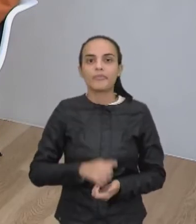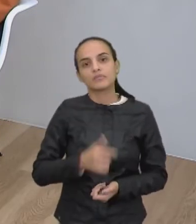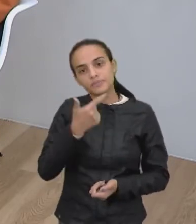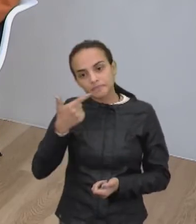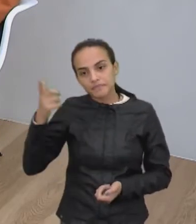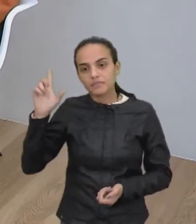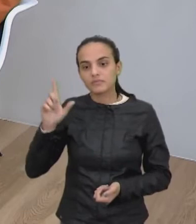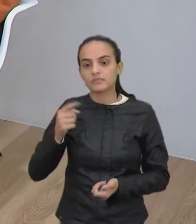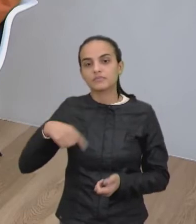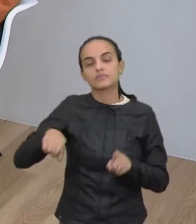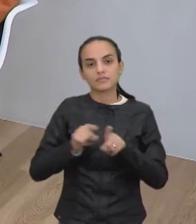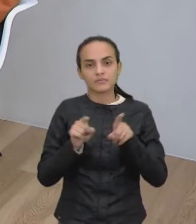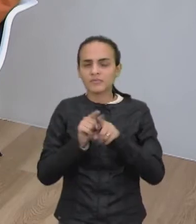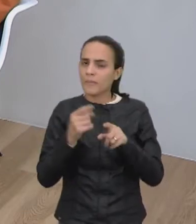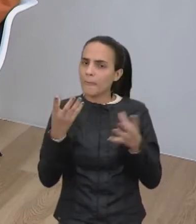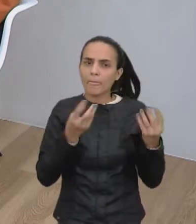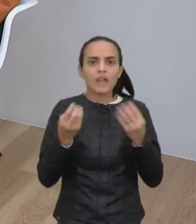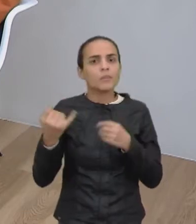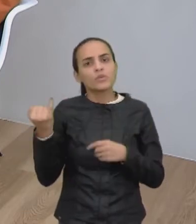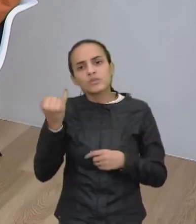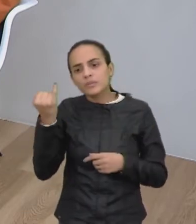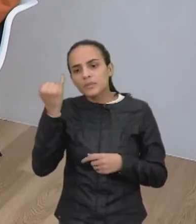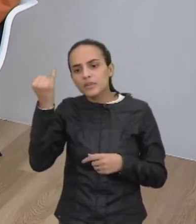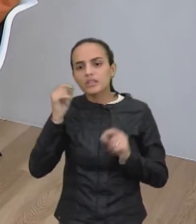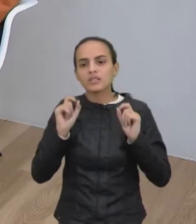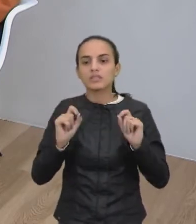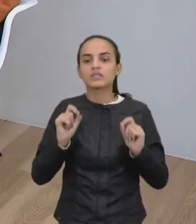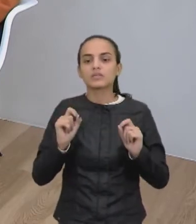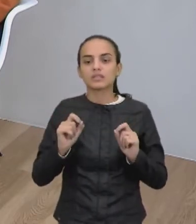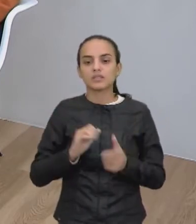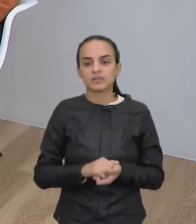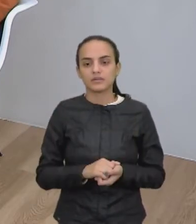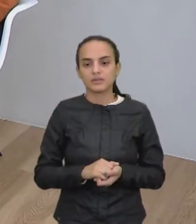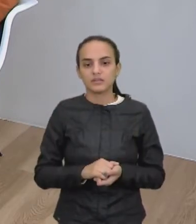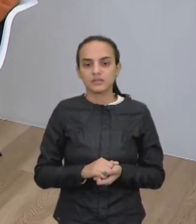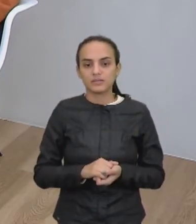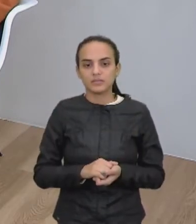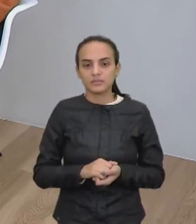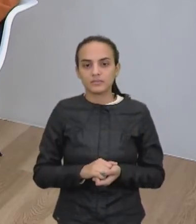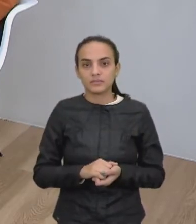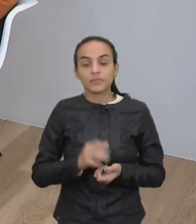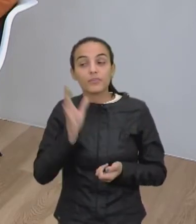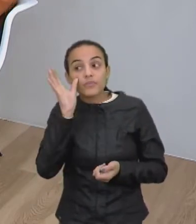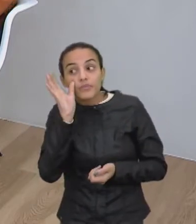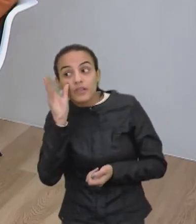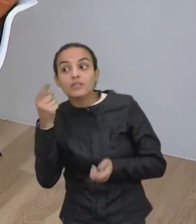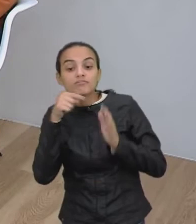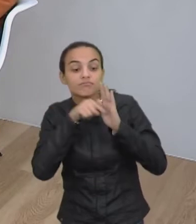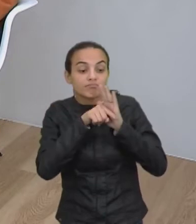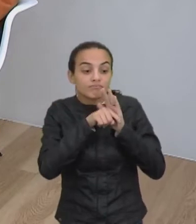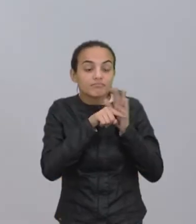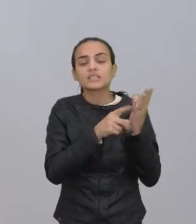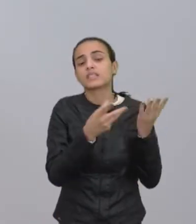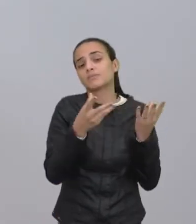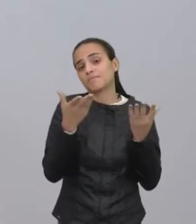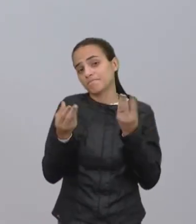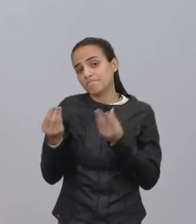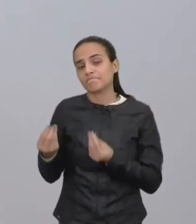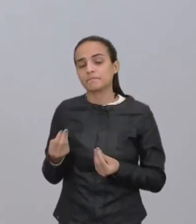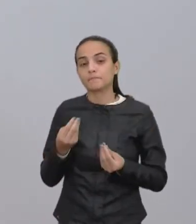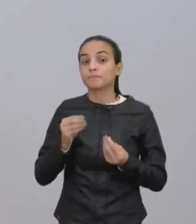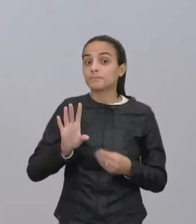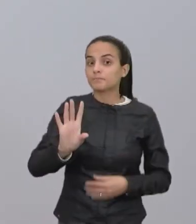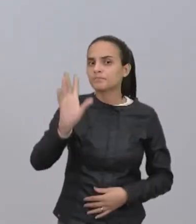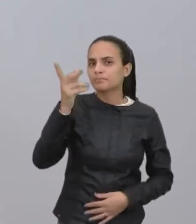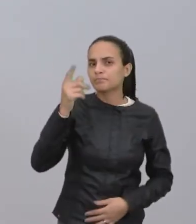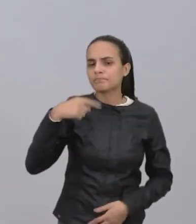coisa também aí super importante é a questão de levantar soluções, né? Muitas vezes a gente apenas